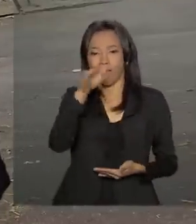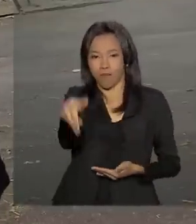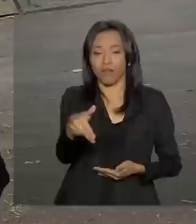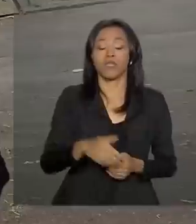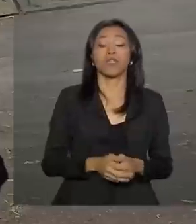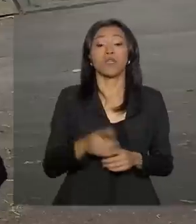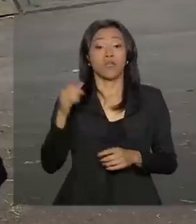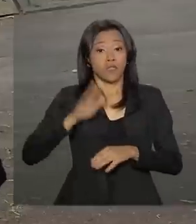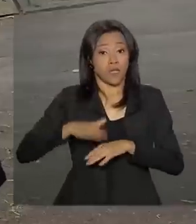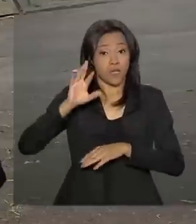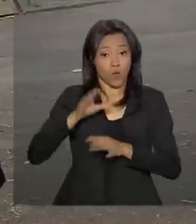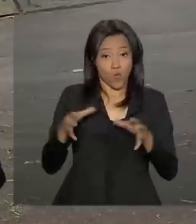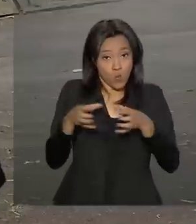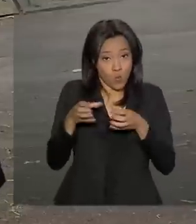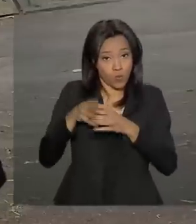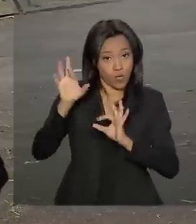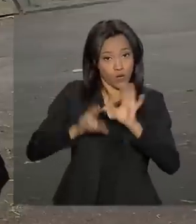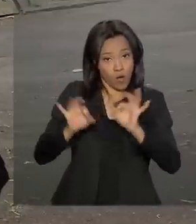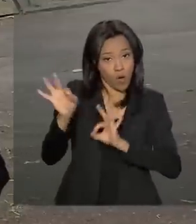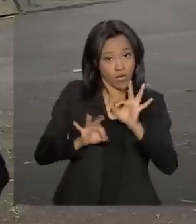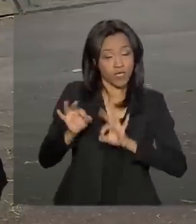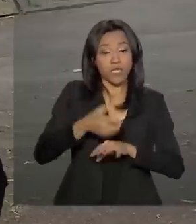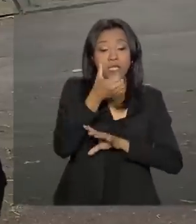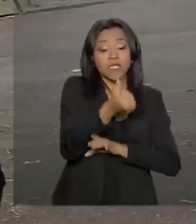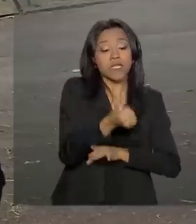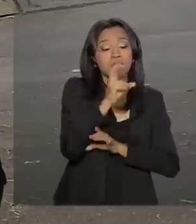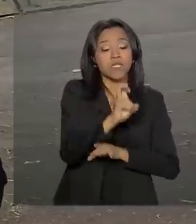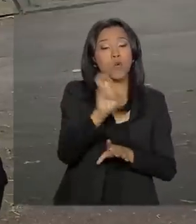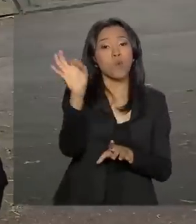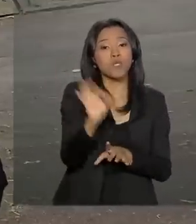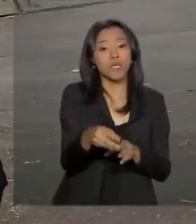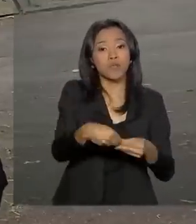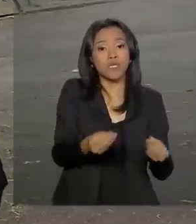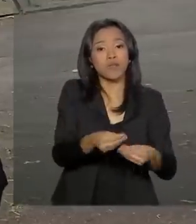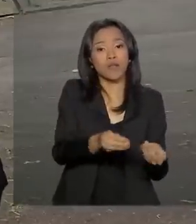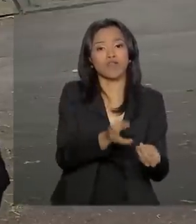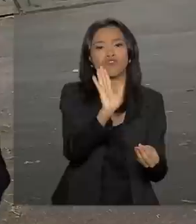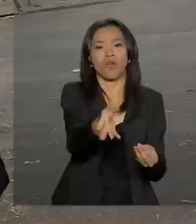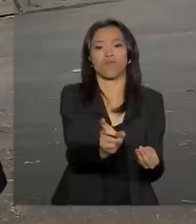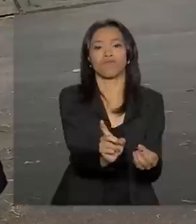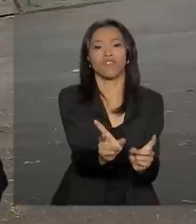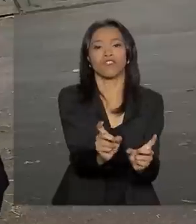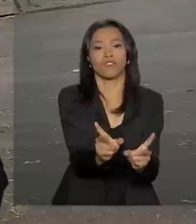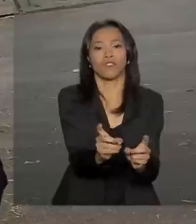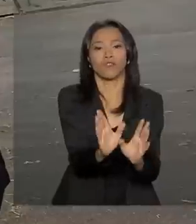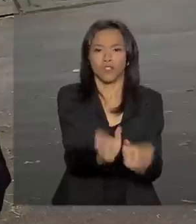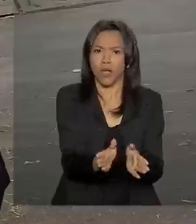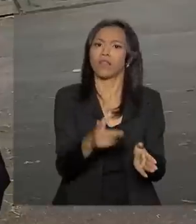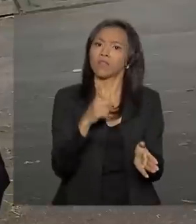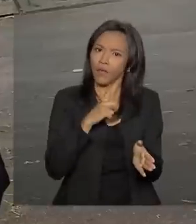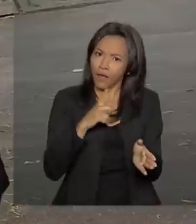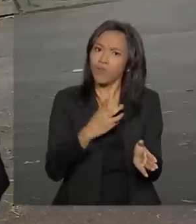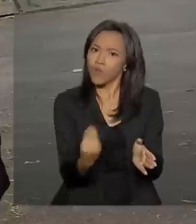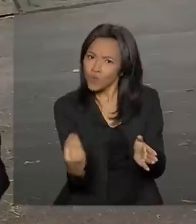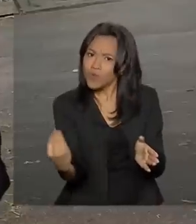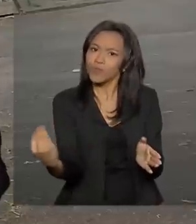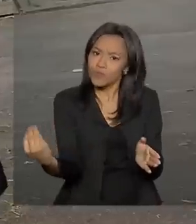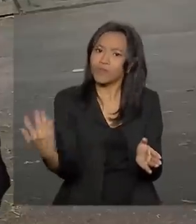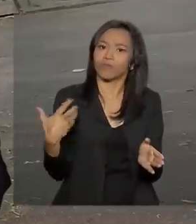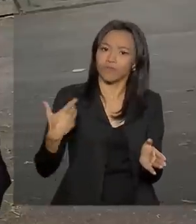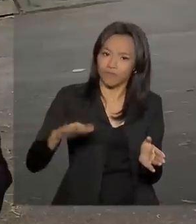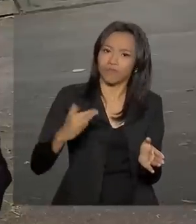cerca de 65% dos ingressos já foram vendidos. Restam, portanto, muitas entradas e para